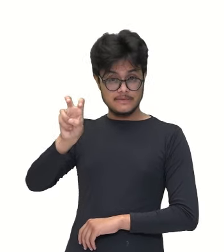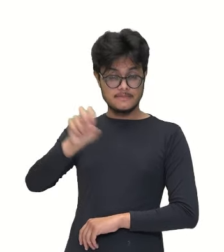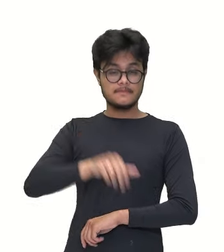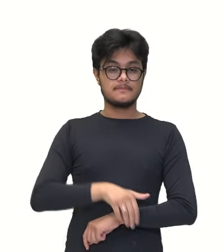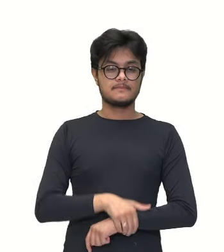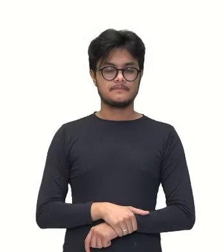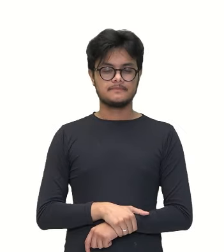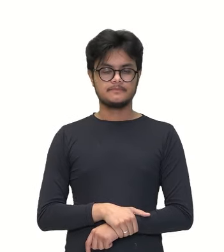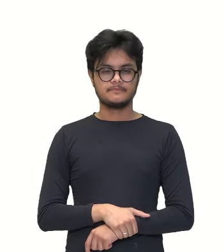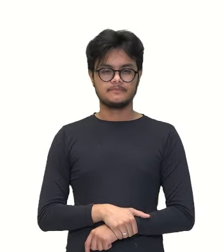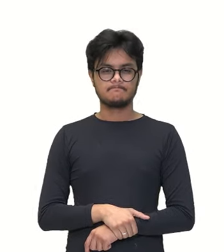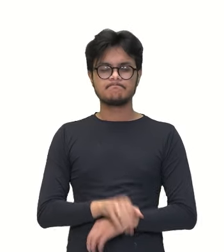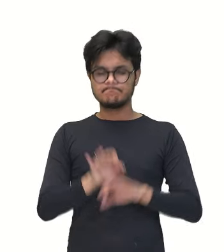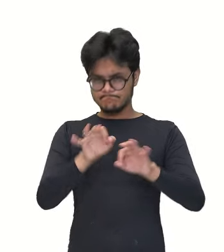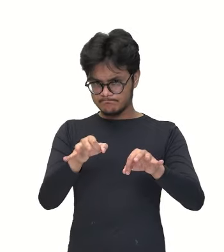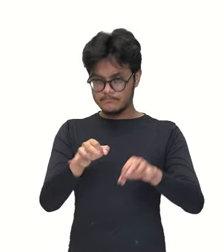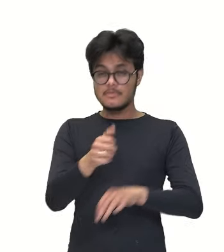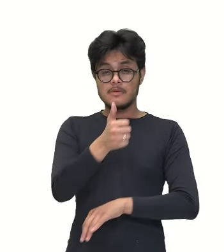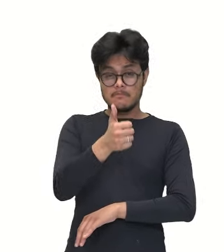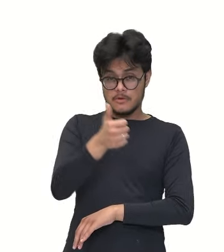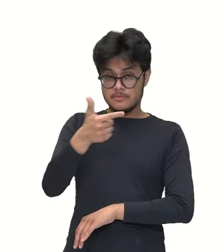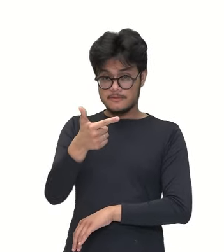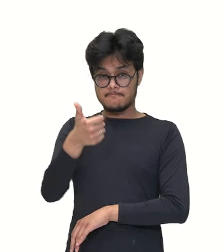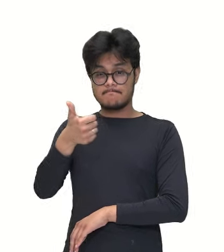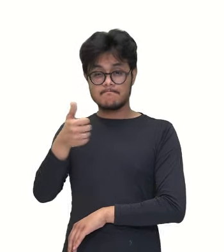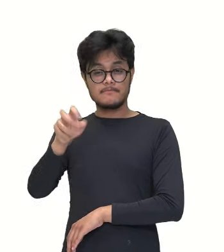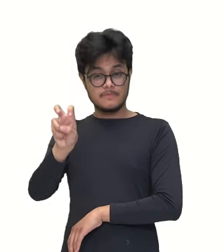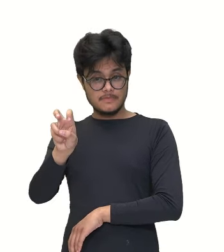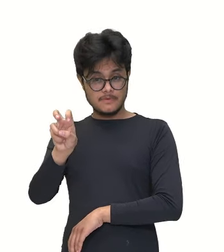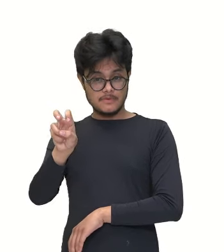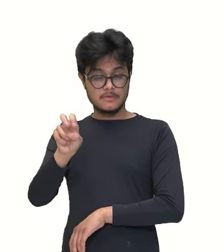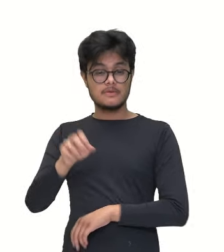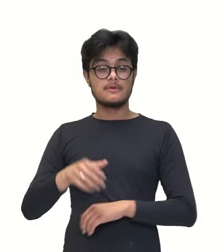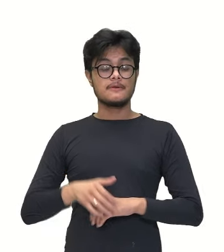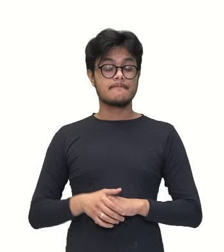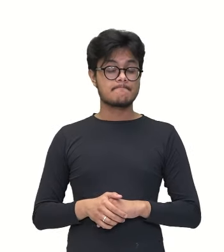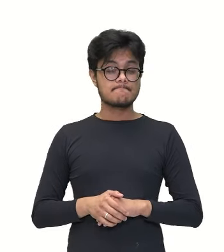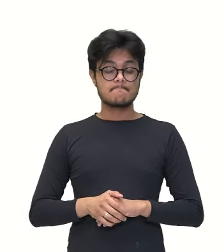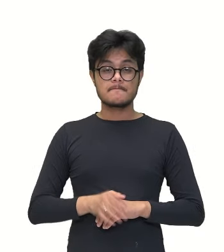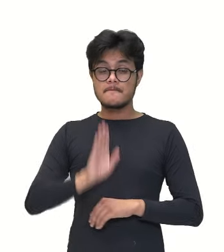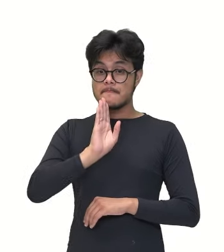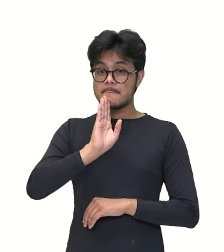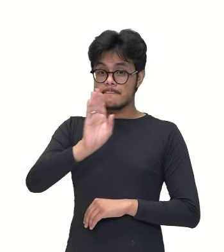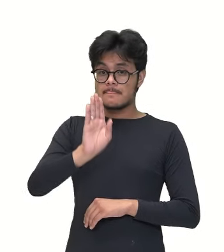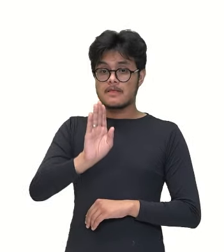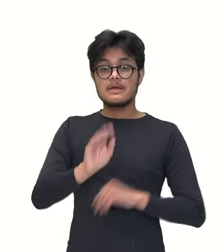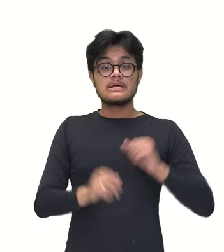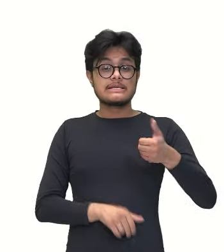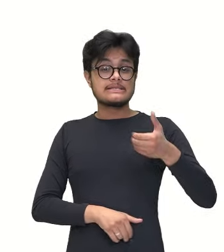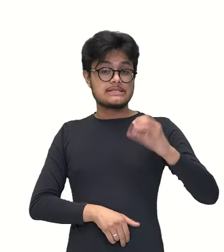Aí, então, esse 1.215, né? Ele aqui é referente a 100 sacos de cimento.